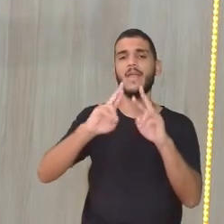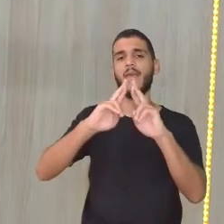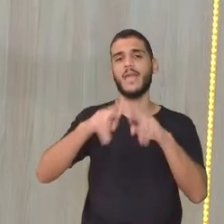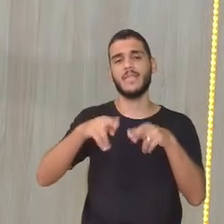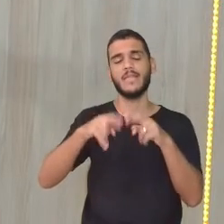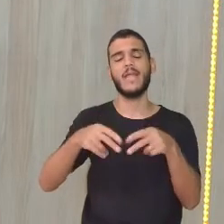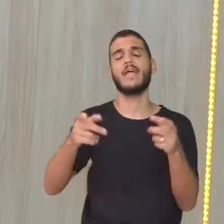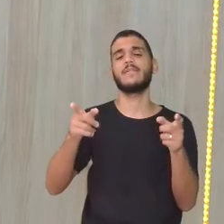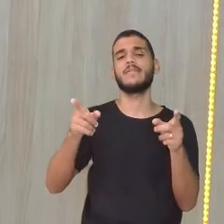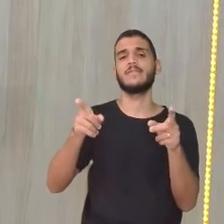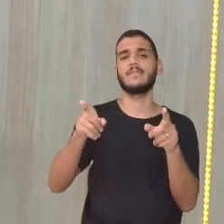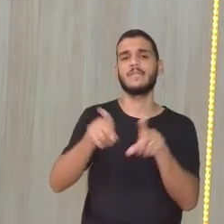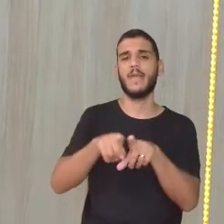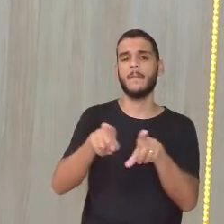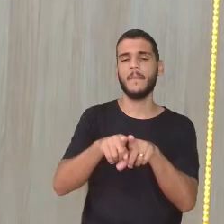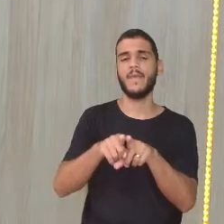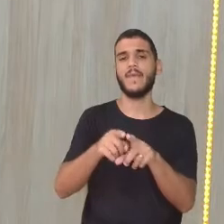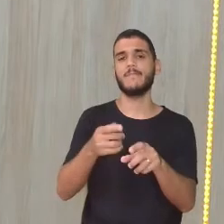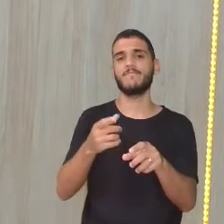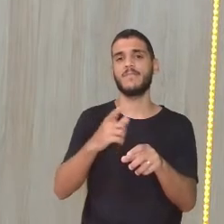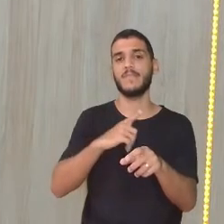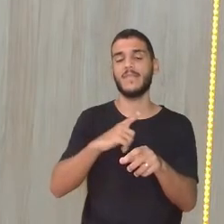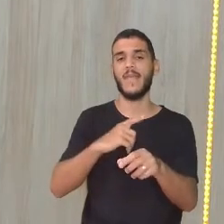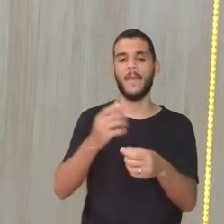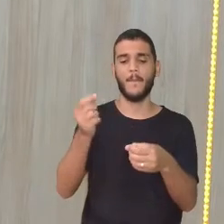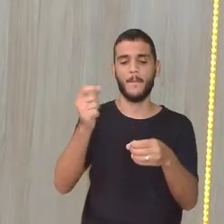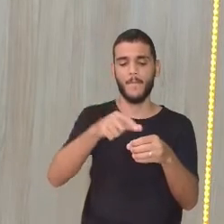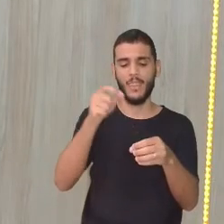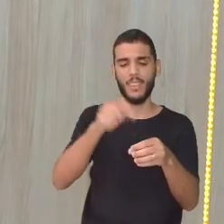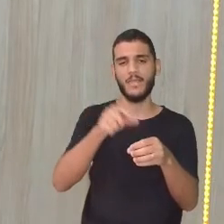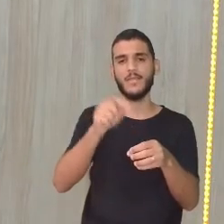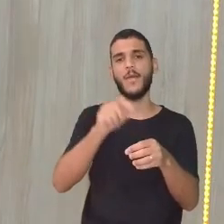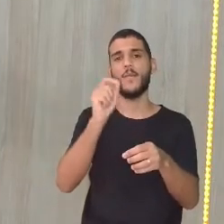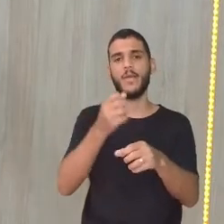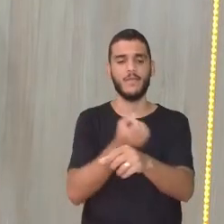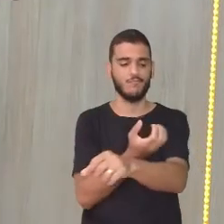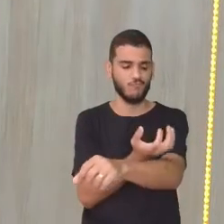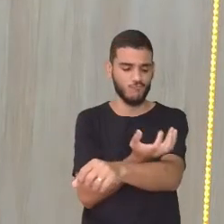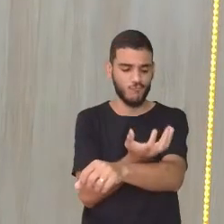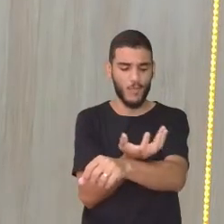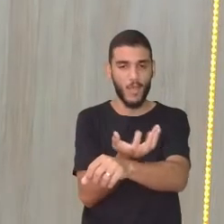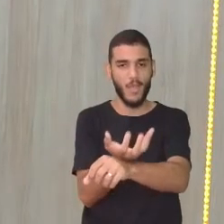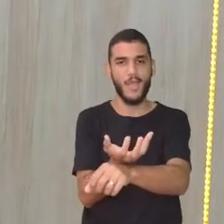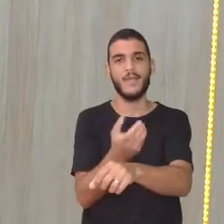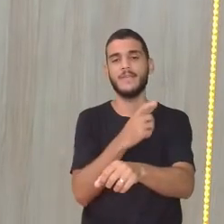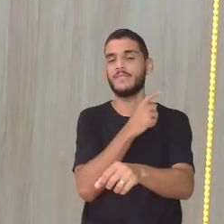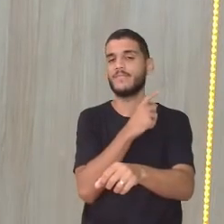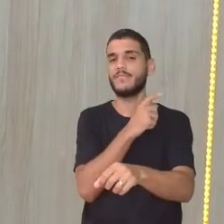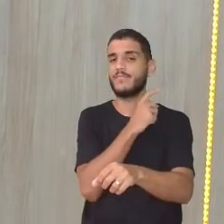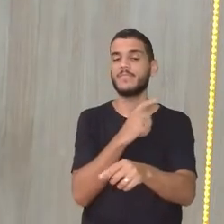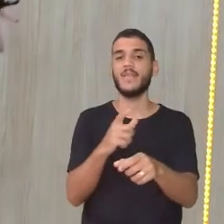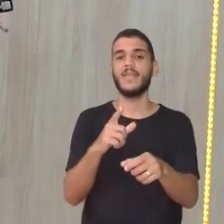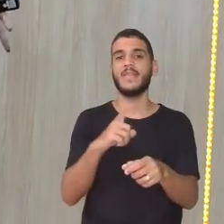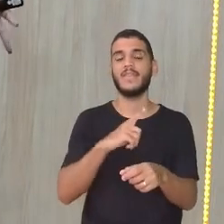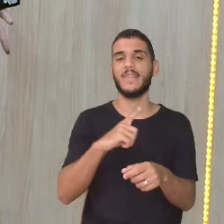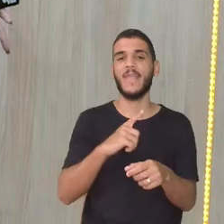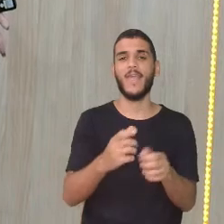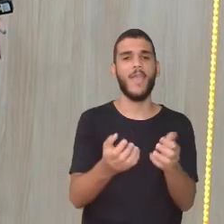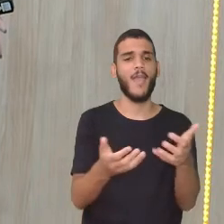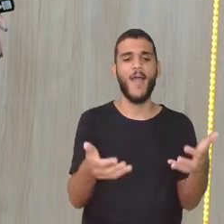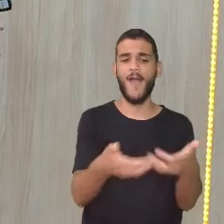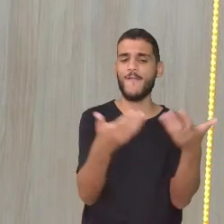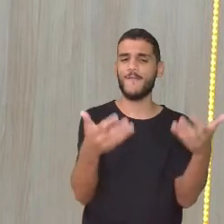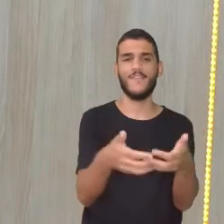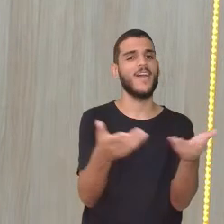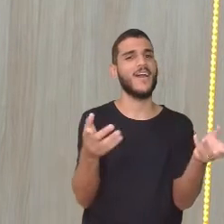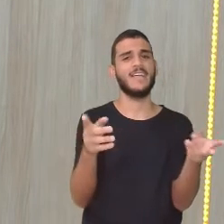é de fazer uma horta pra que a comunidade tenha uma alface, um tomatinho. Tomate que tá tão caro, gente, não